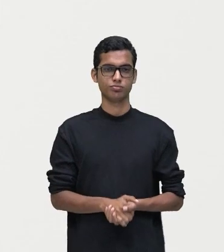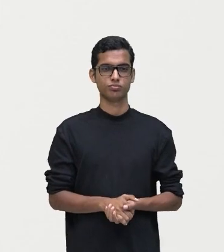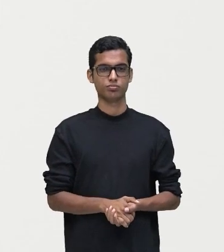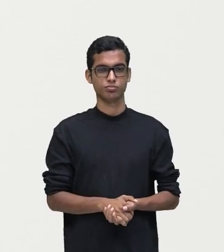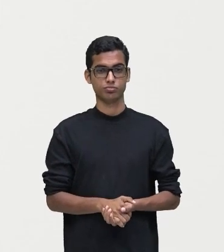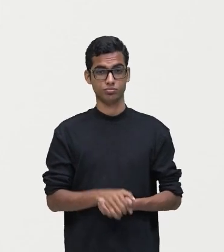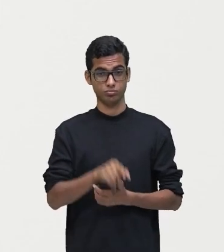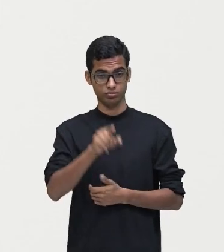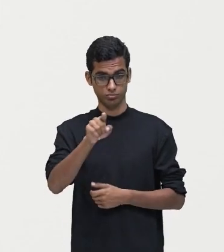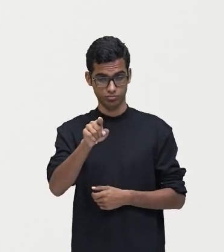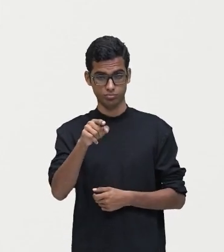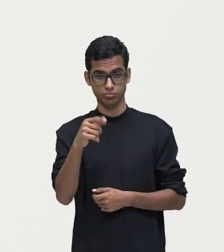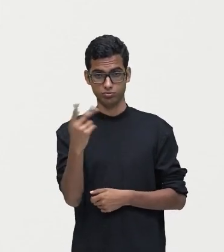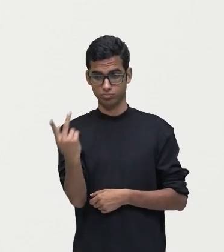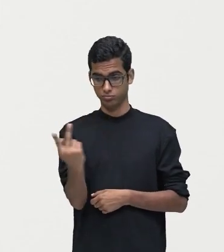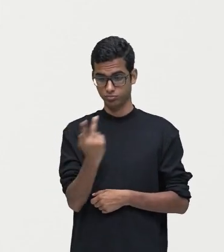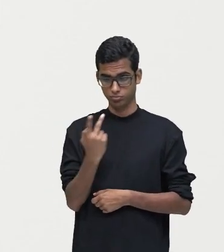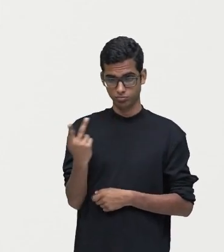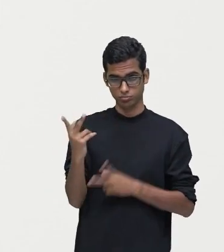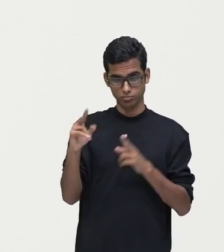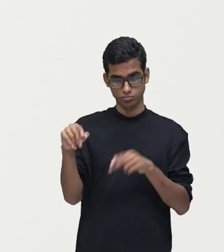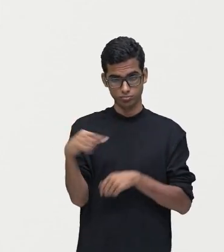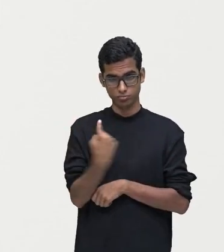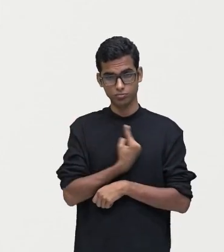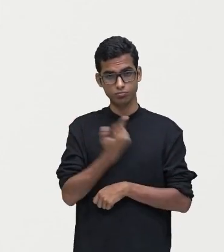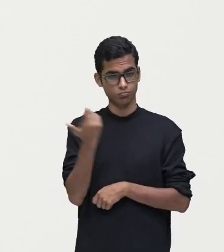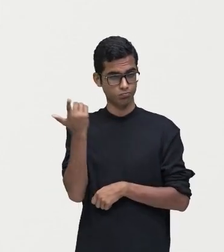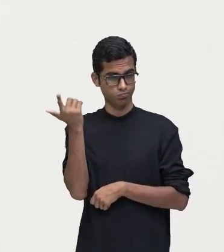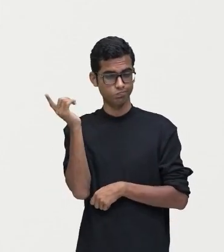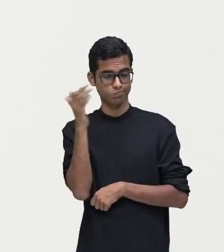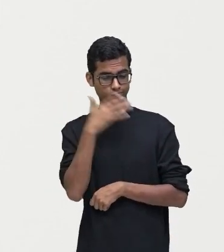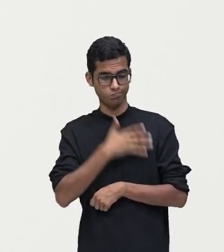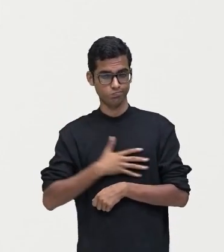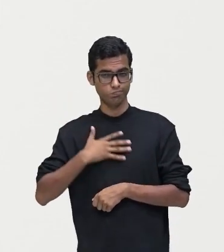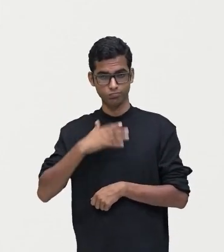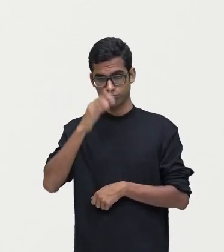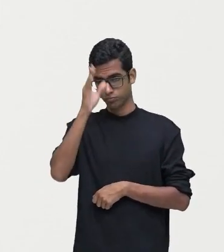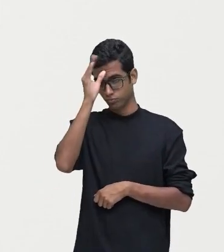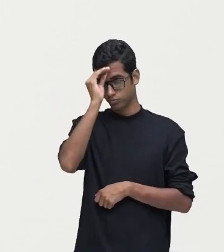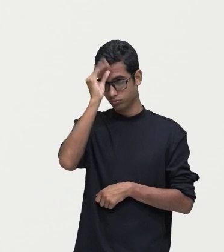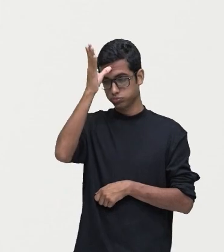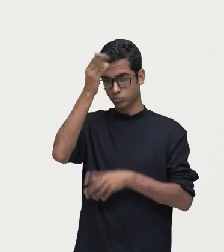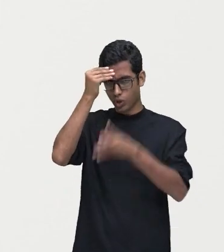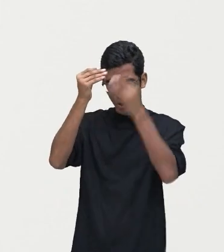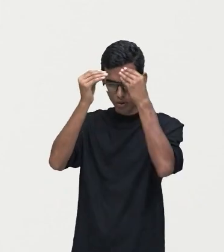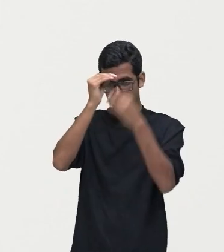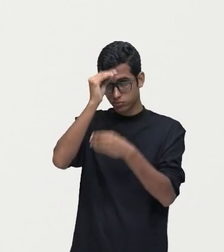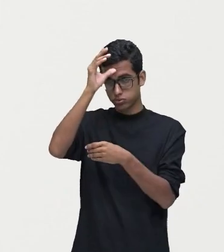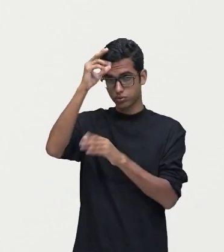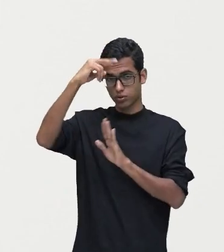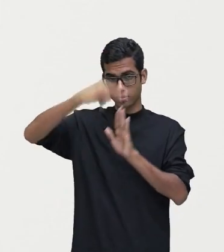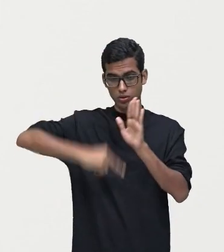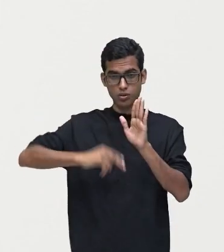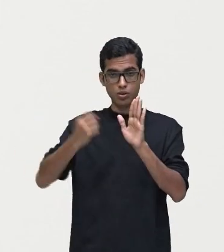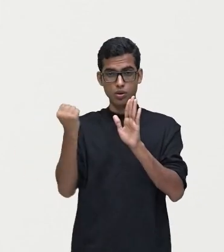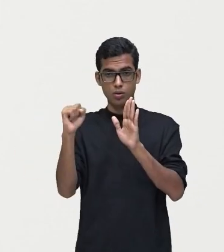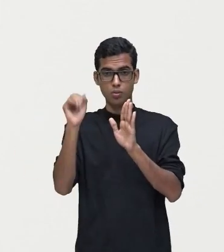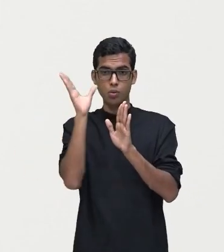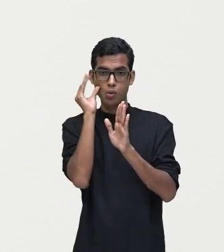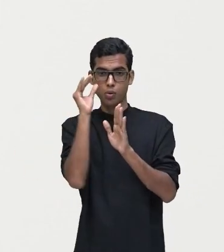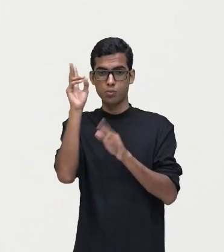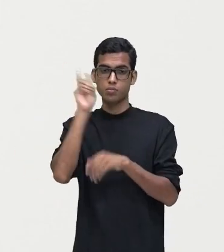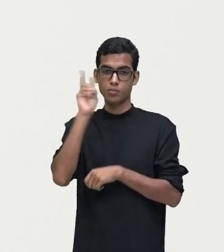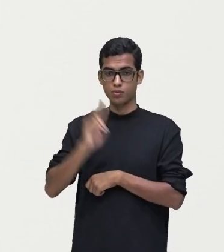Se você, como a gente, gosta de obter muito conhecimento, leia as oito curiosidades da história do Brasil